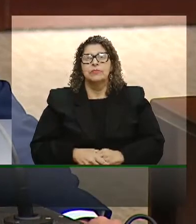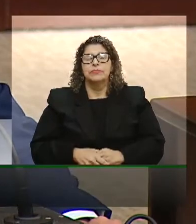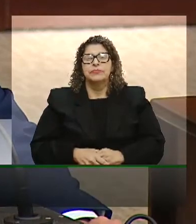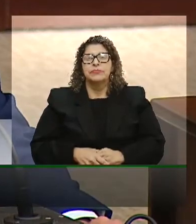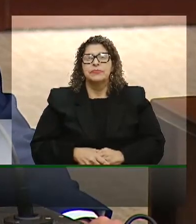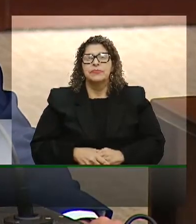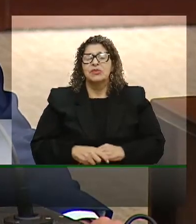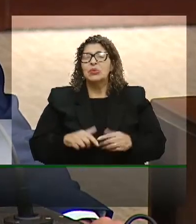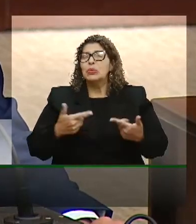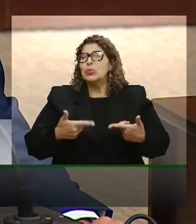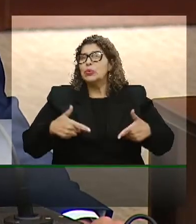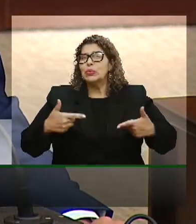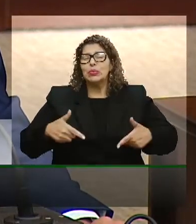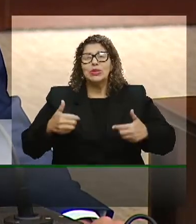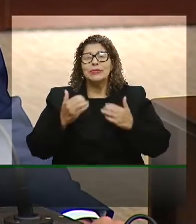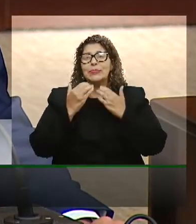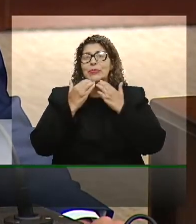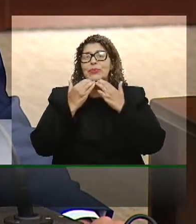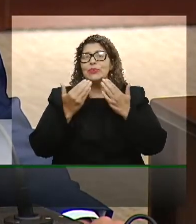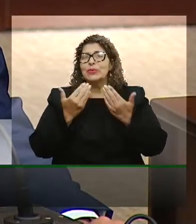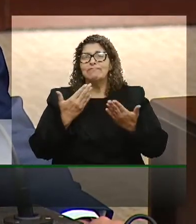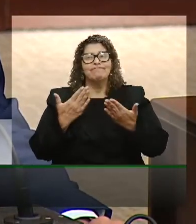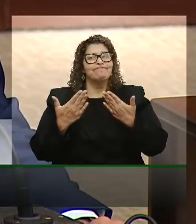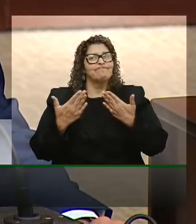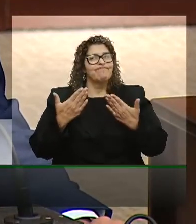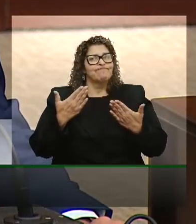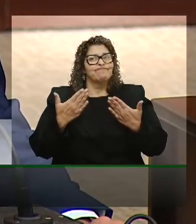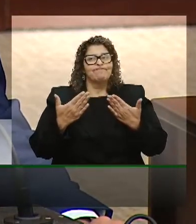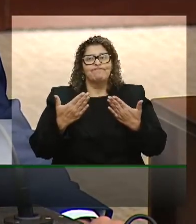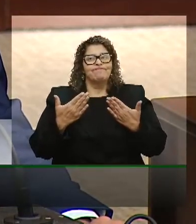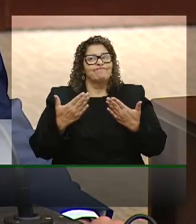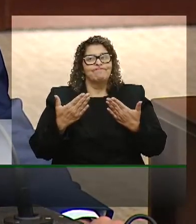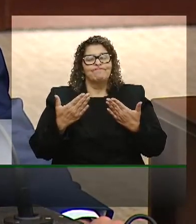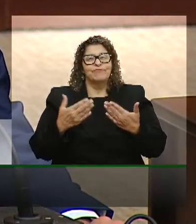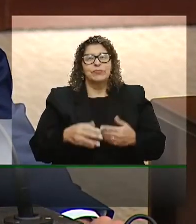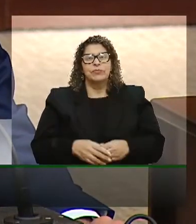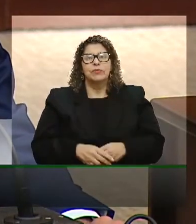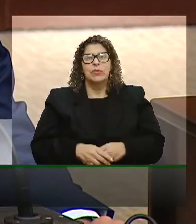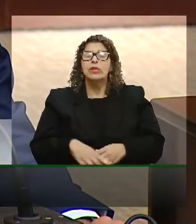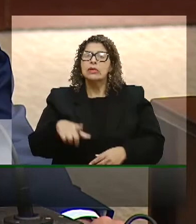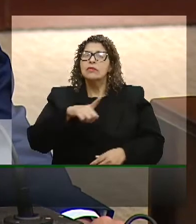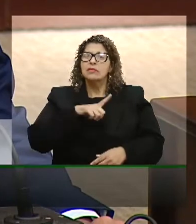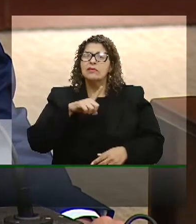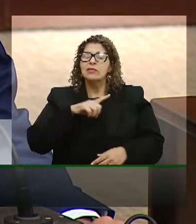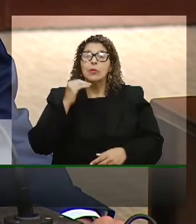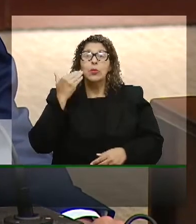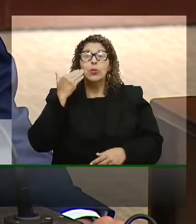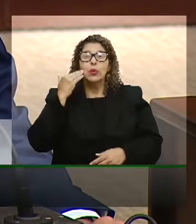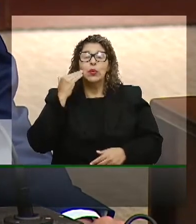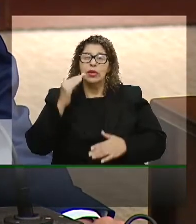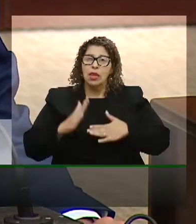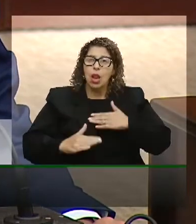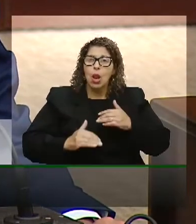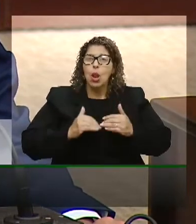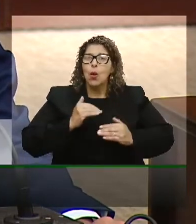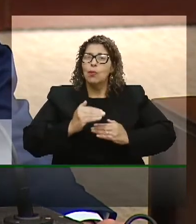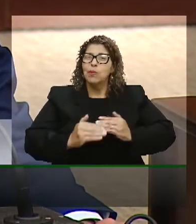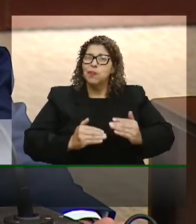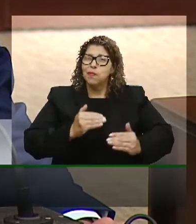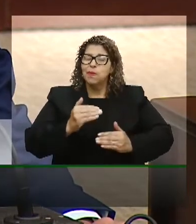eu não tenho dúvida que nós temos entendido que ao longo dos últimos